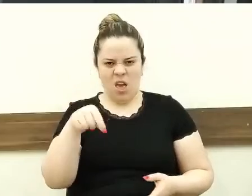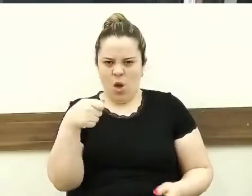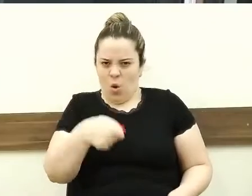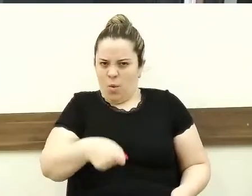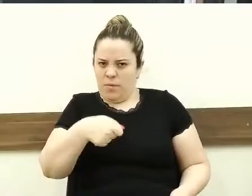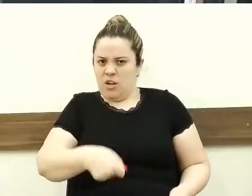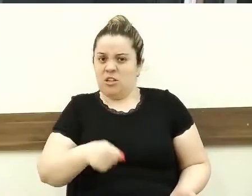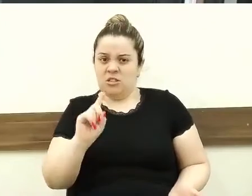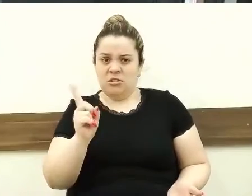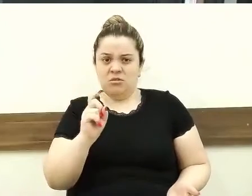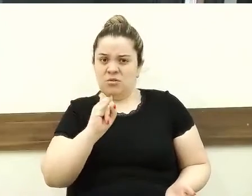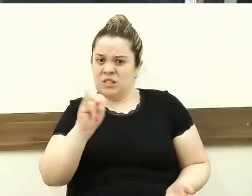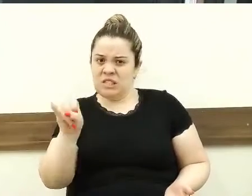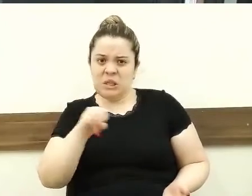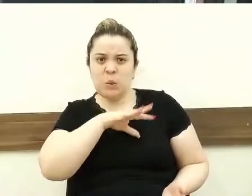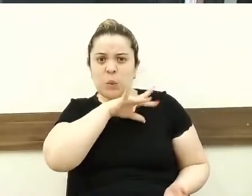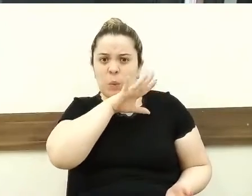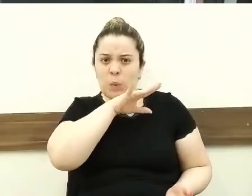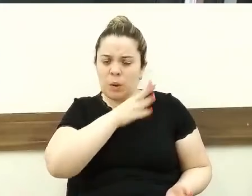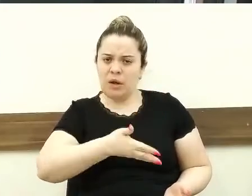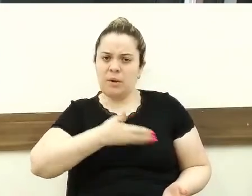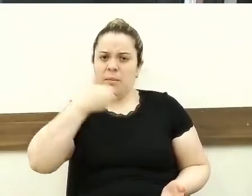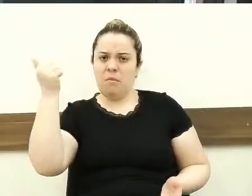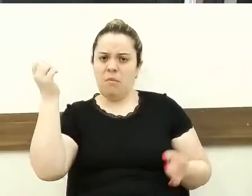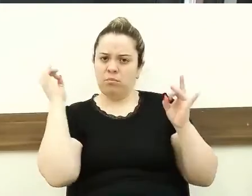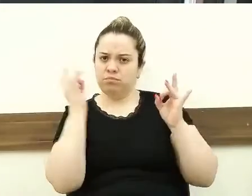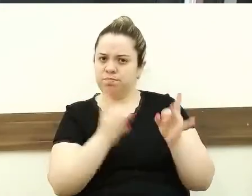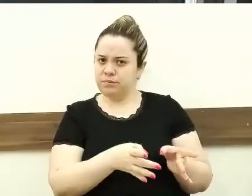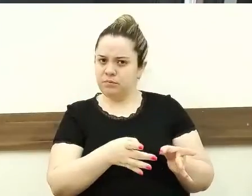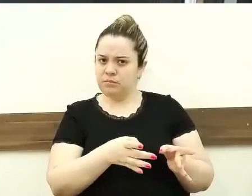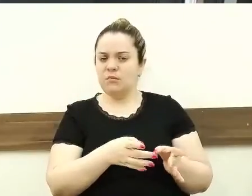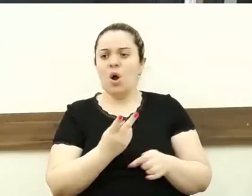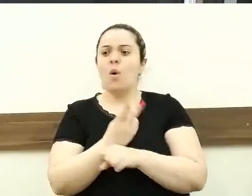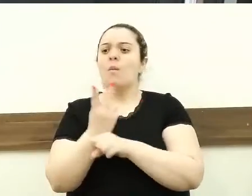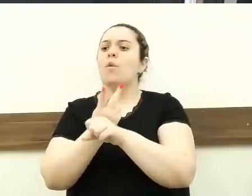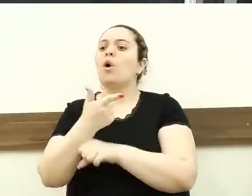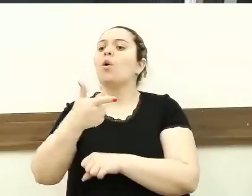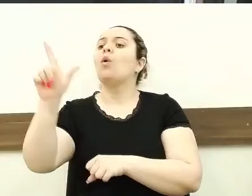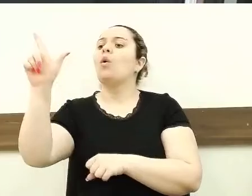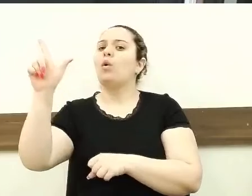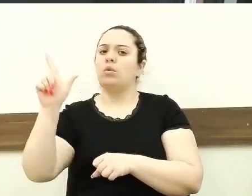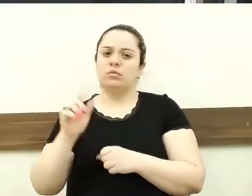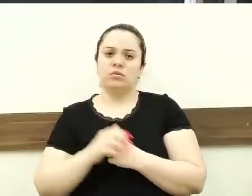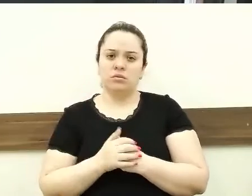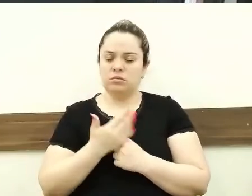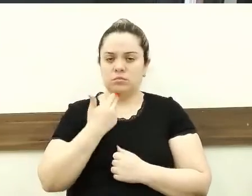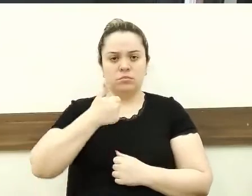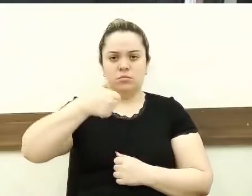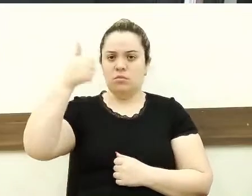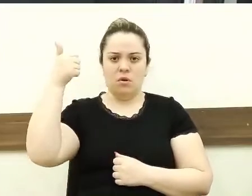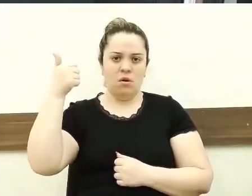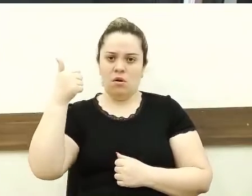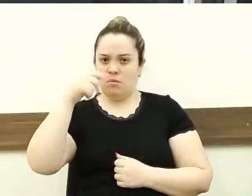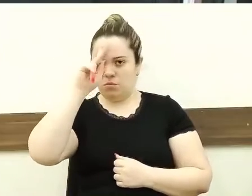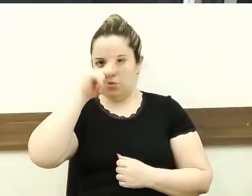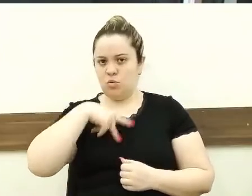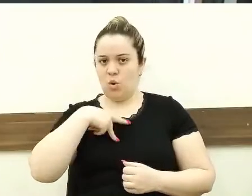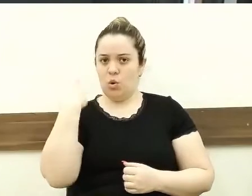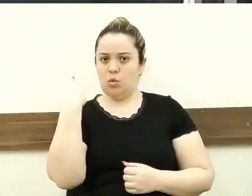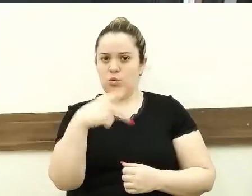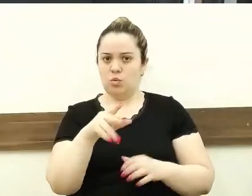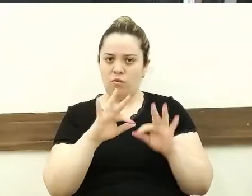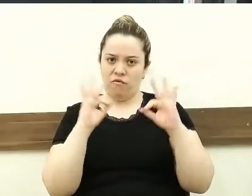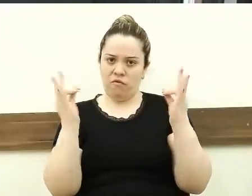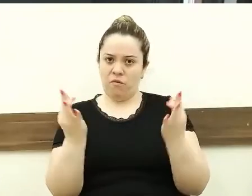bom, tem que, infelizmente, não, tem que buscar um novo horizonte e buscar melhor para você, para a sua família, então,